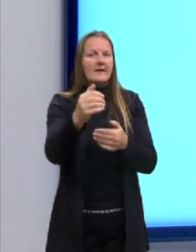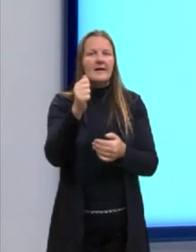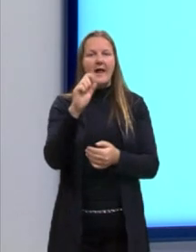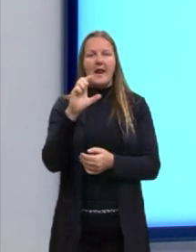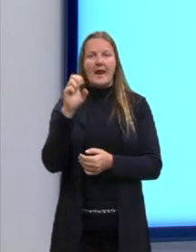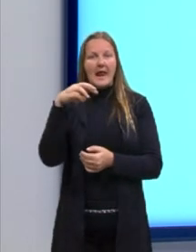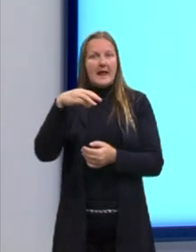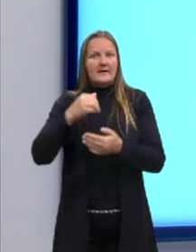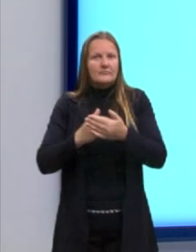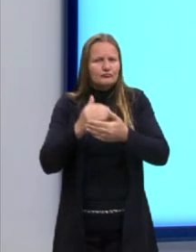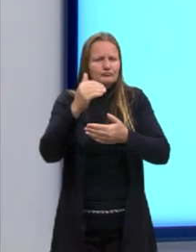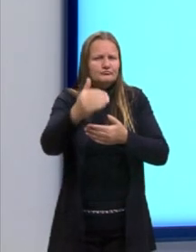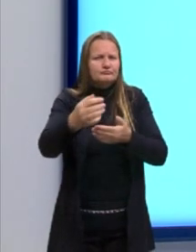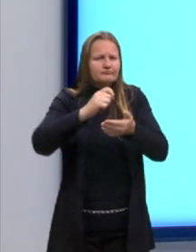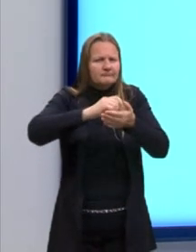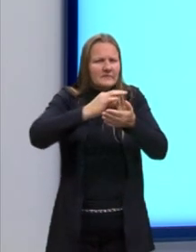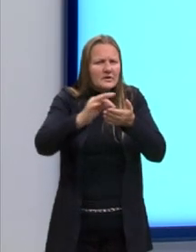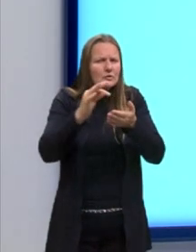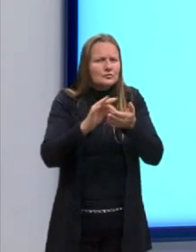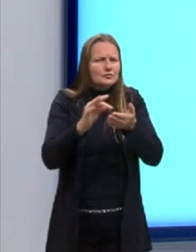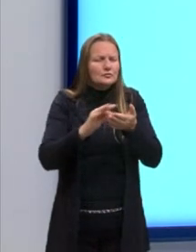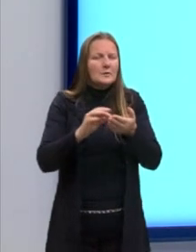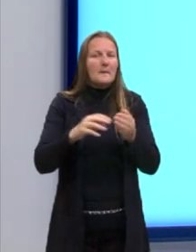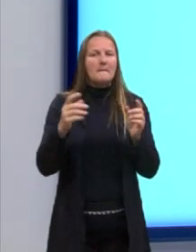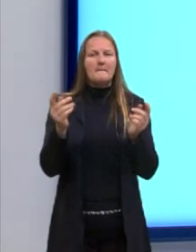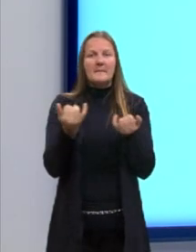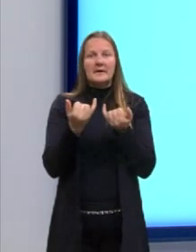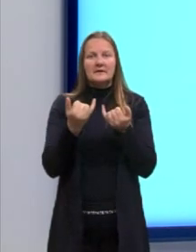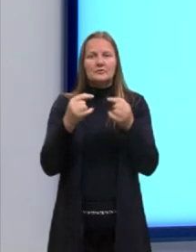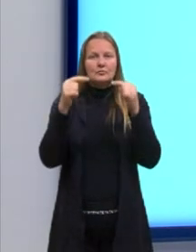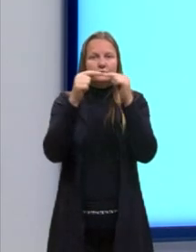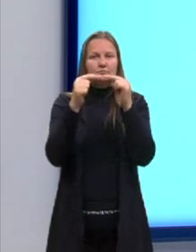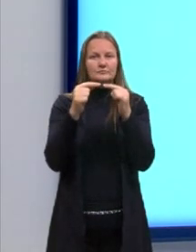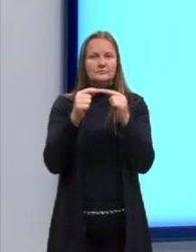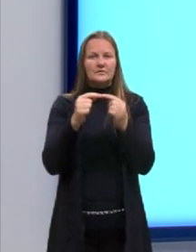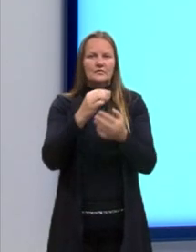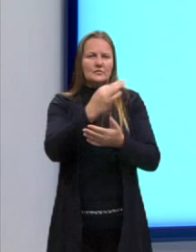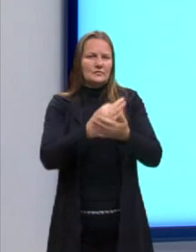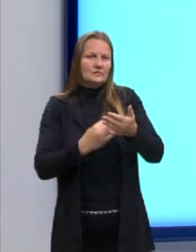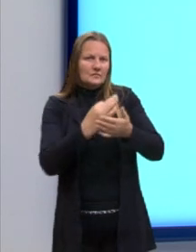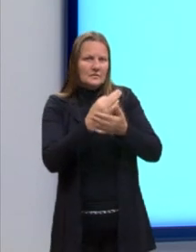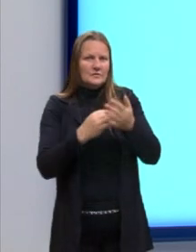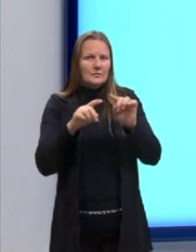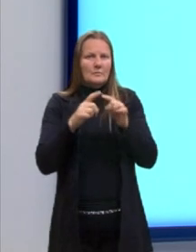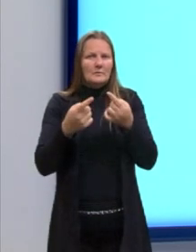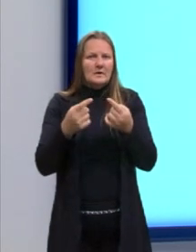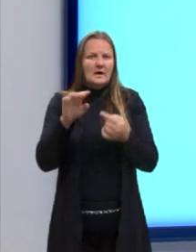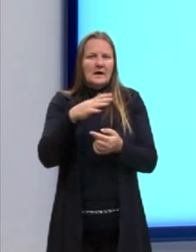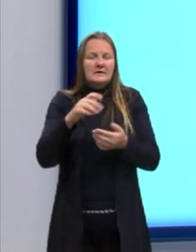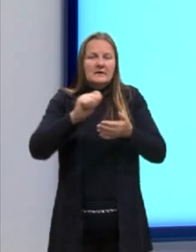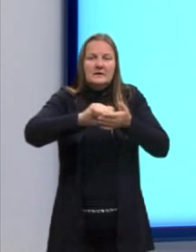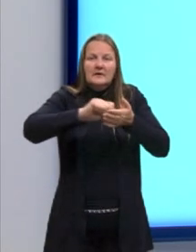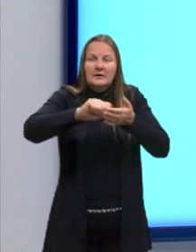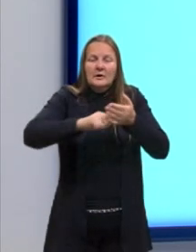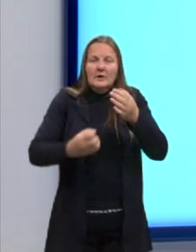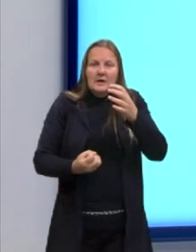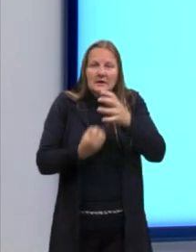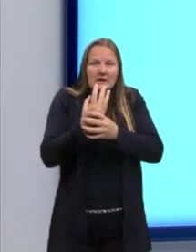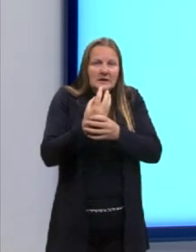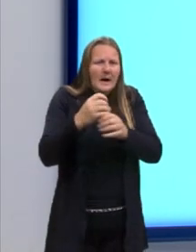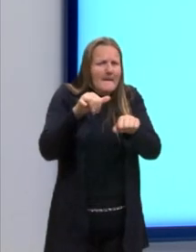questões, apesar, elas parecem se referir ao objetivo do texto ou ao objetivo do autor do texto.